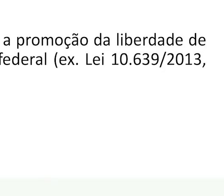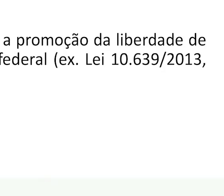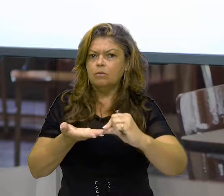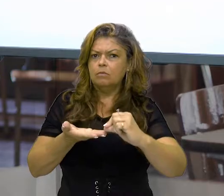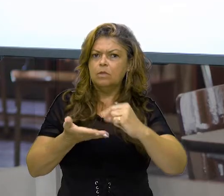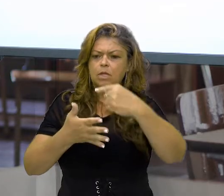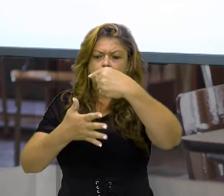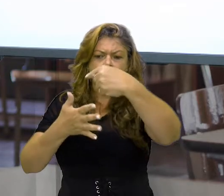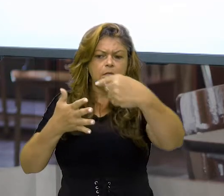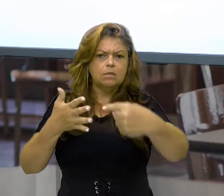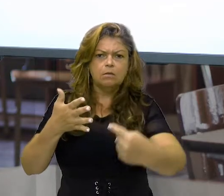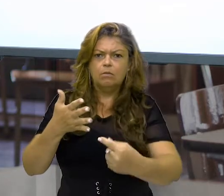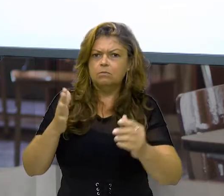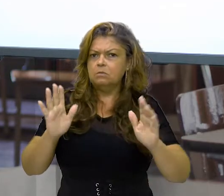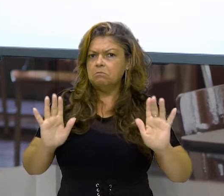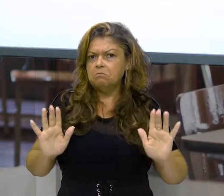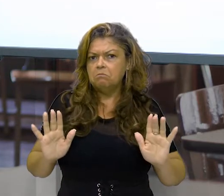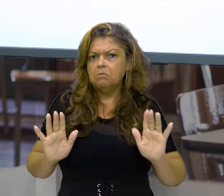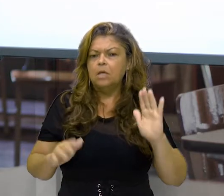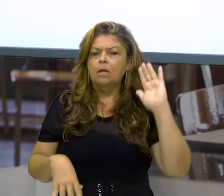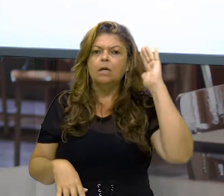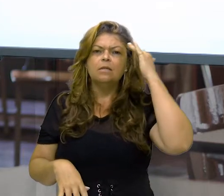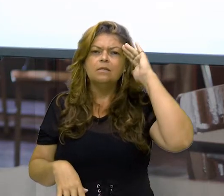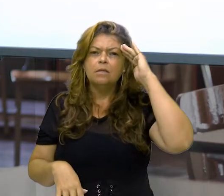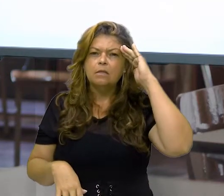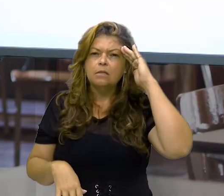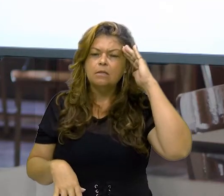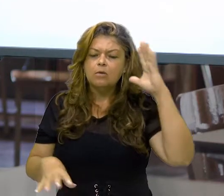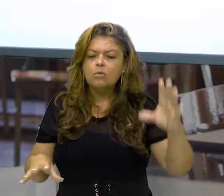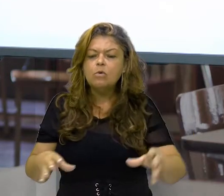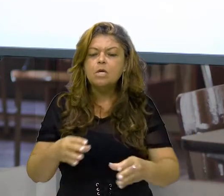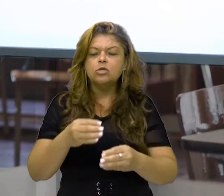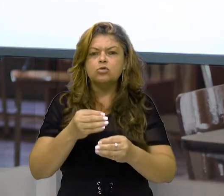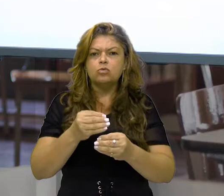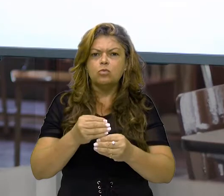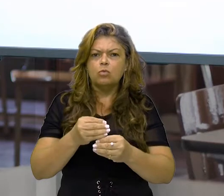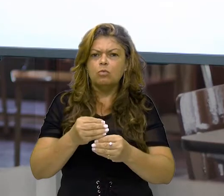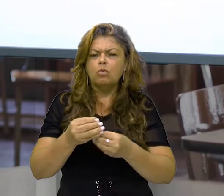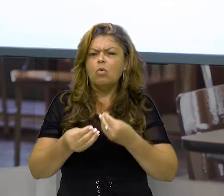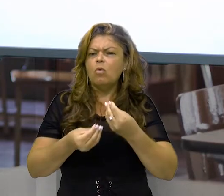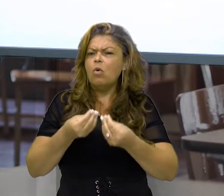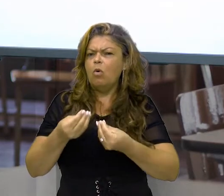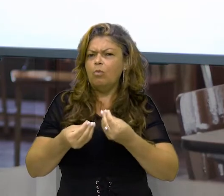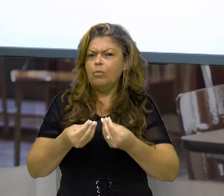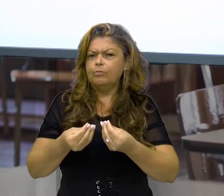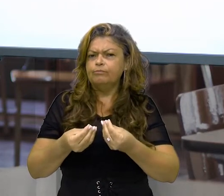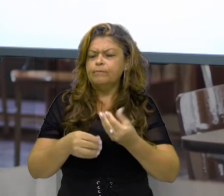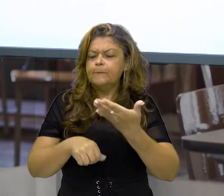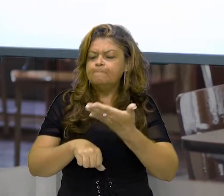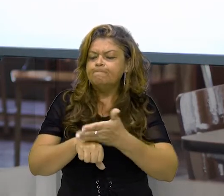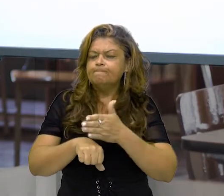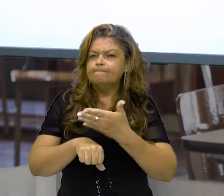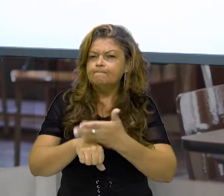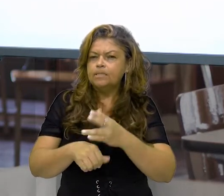outros. Então, a gente vai entender um pouquinho como essas práticas,